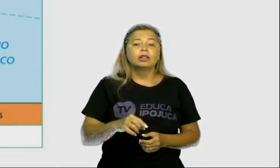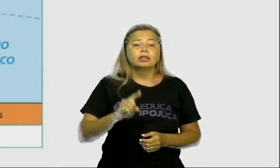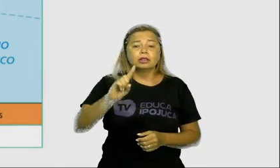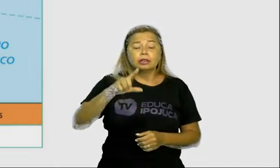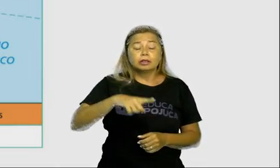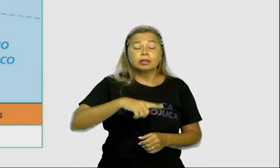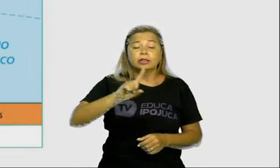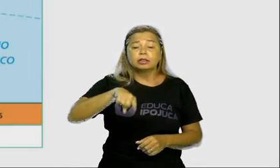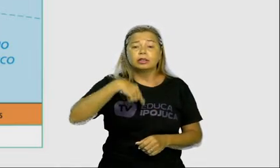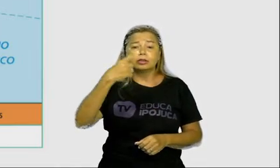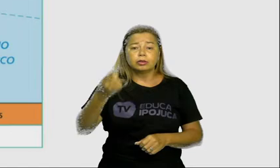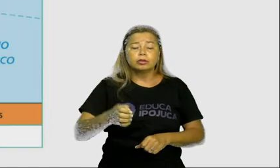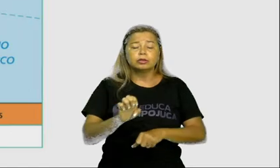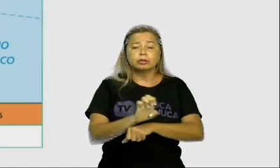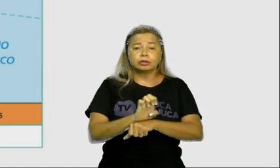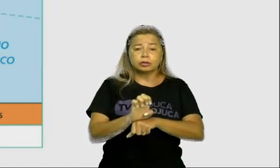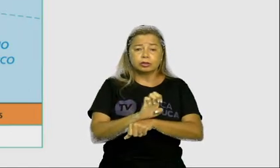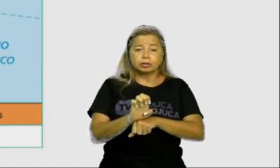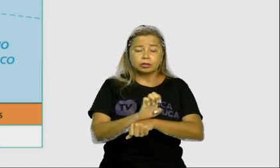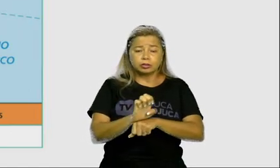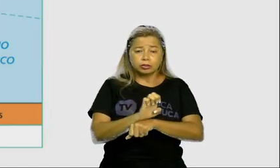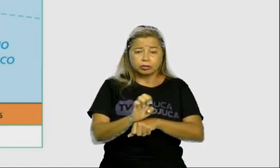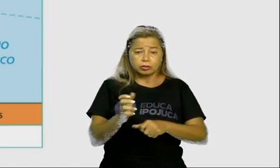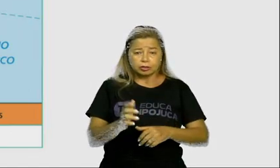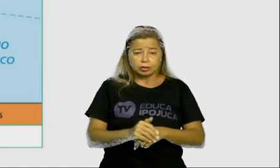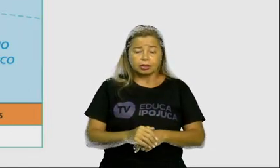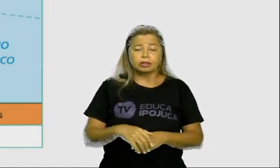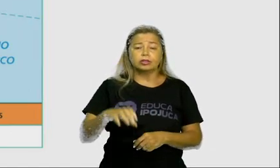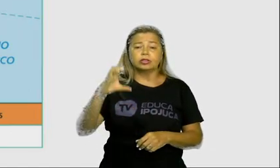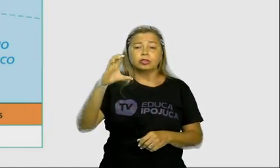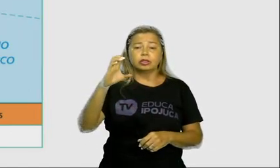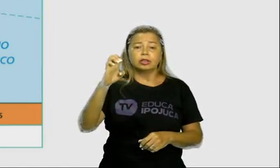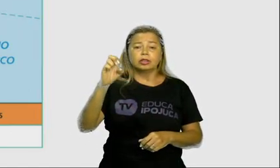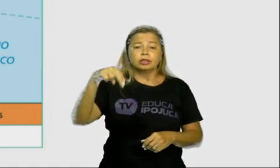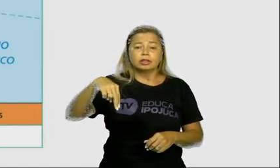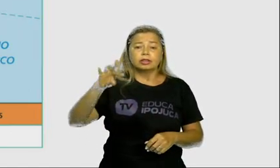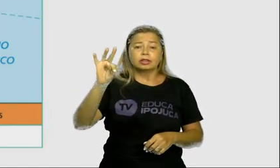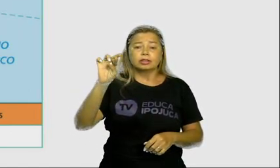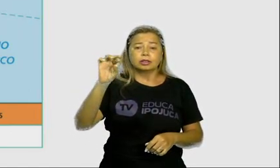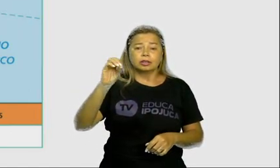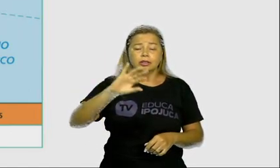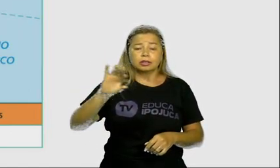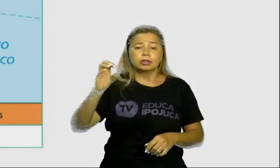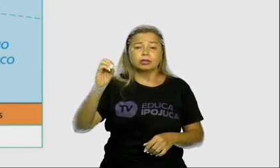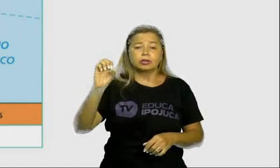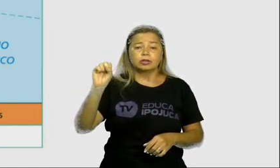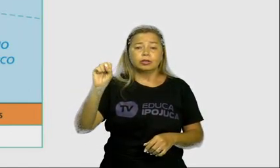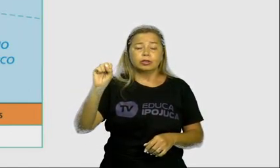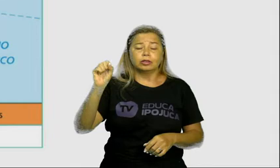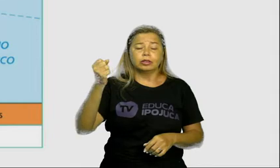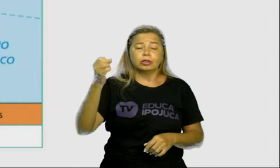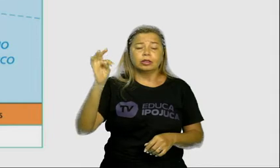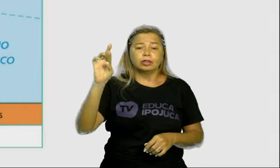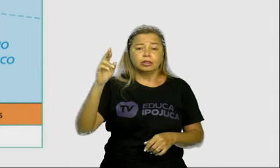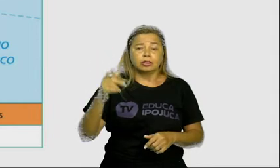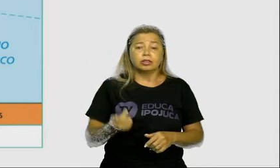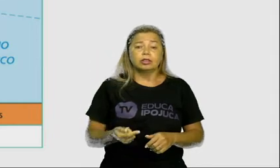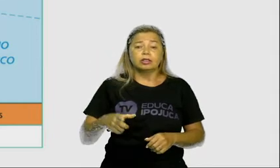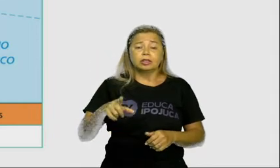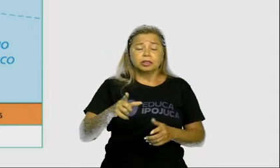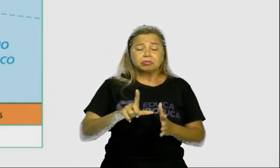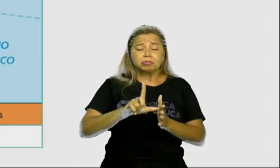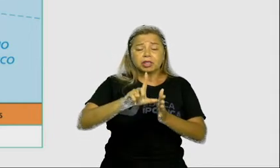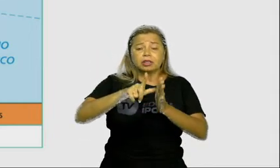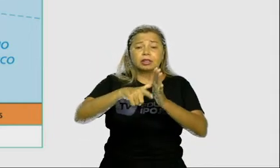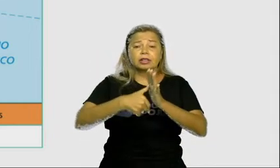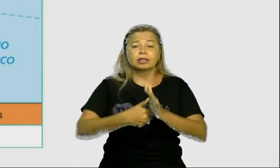estados na região norte e na região centro-oeste, que estão uma hora atrasados em relação ao horário de Brasília. E a